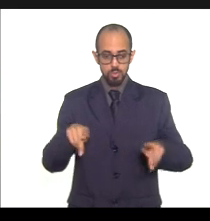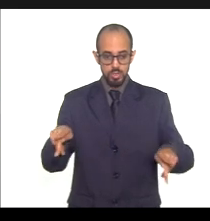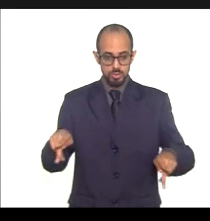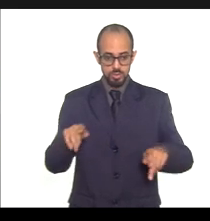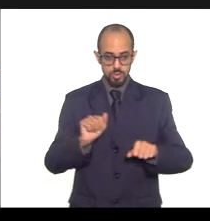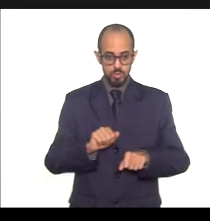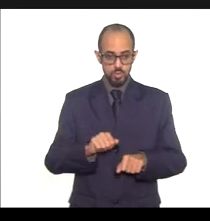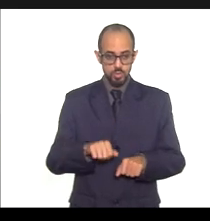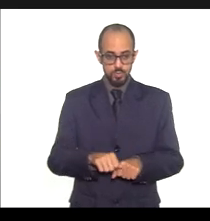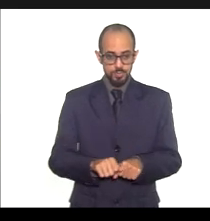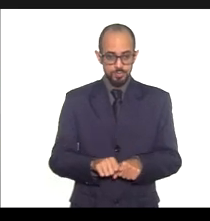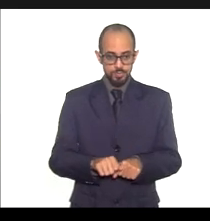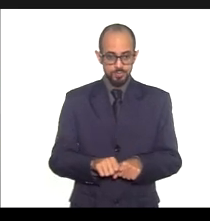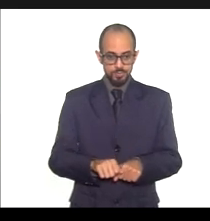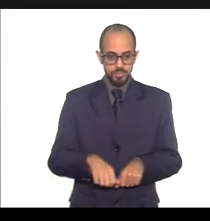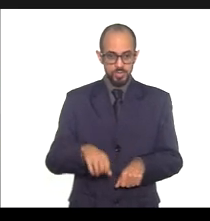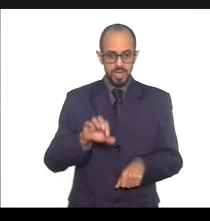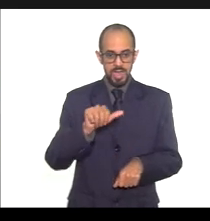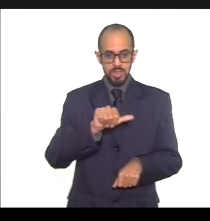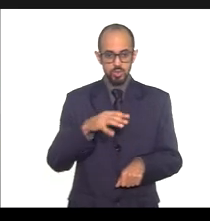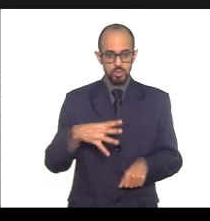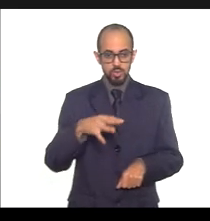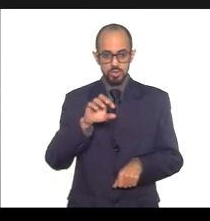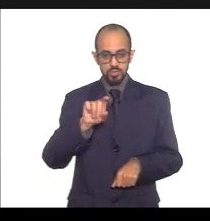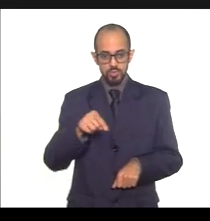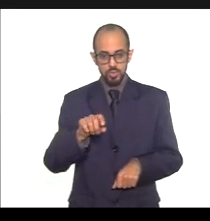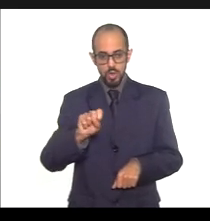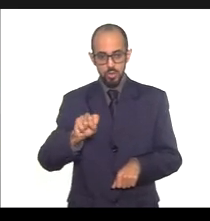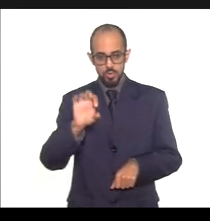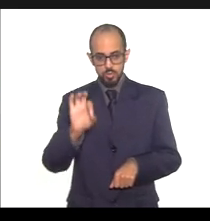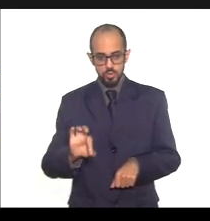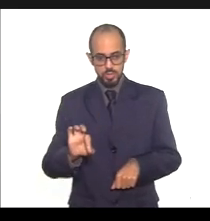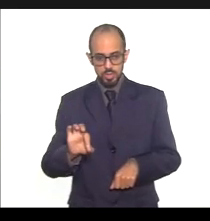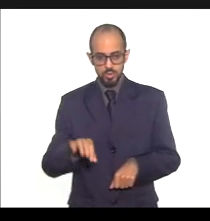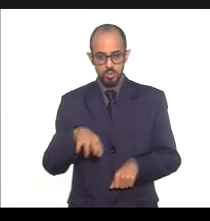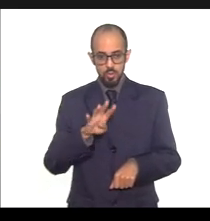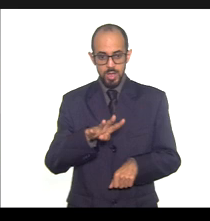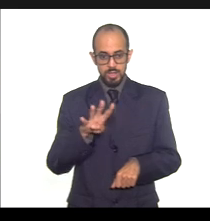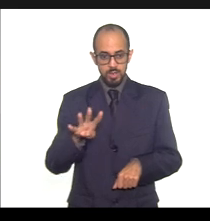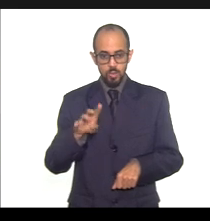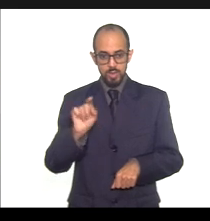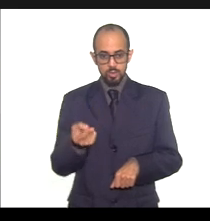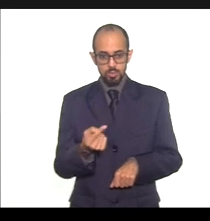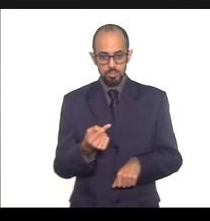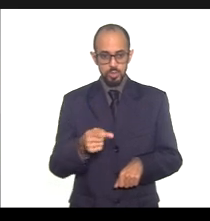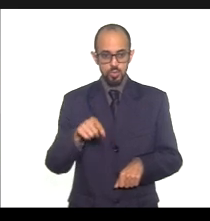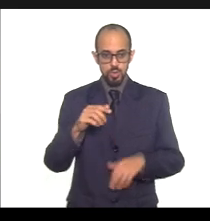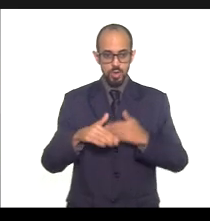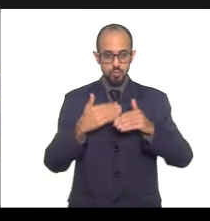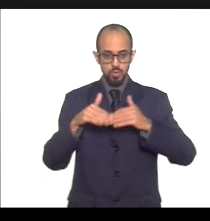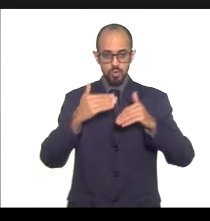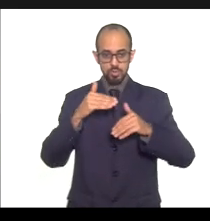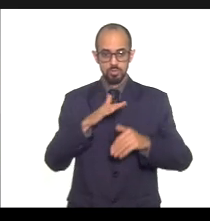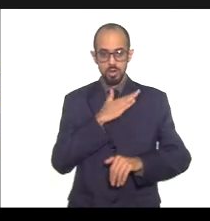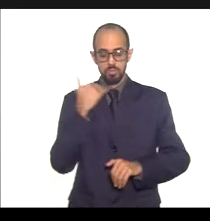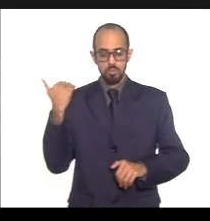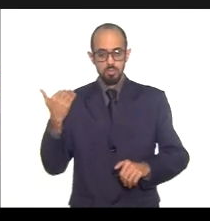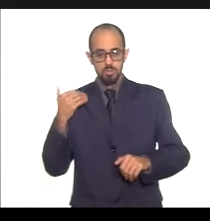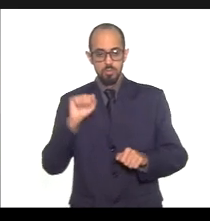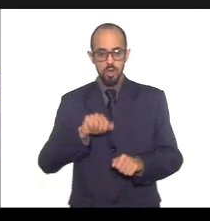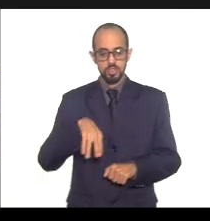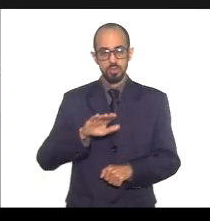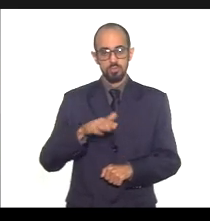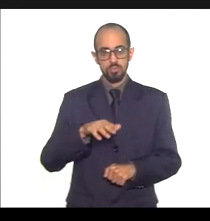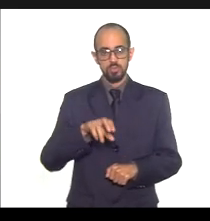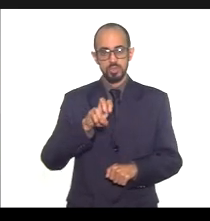internações, 14,8%, e 44.036 evoluíram para óbito, 5